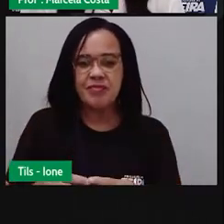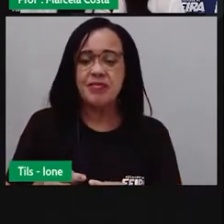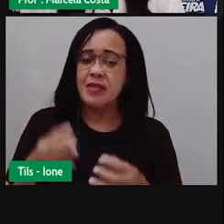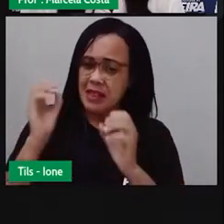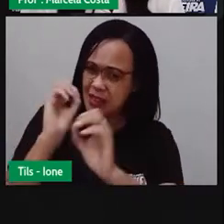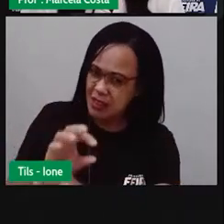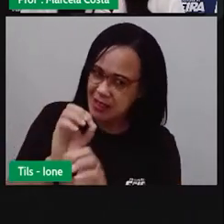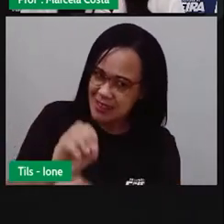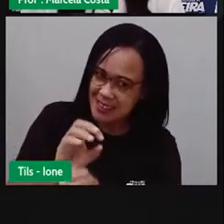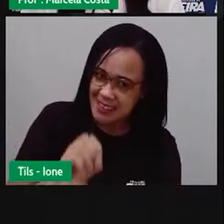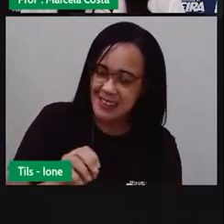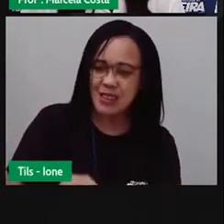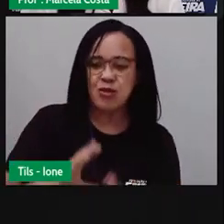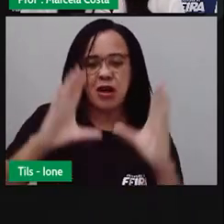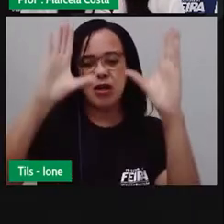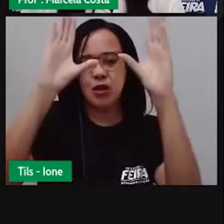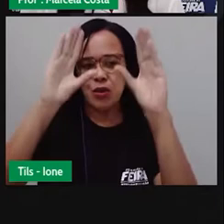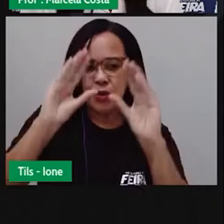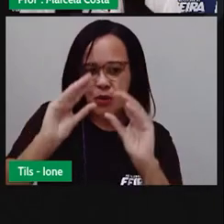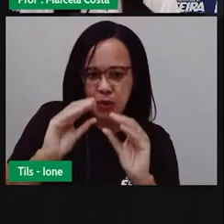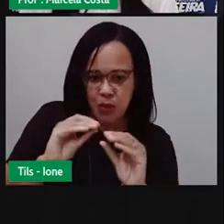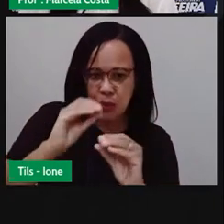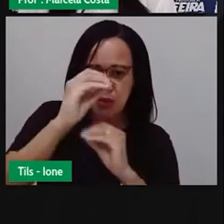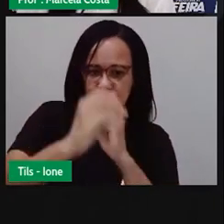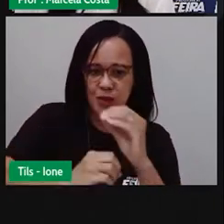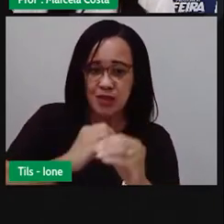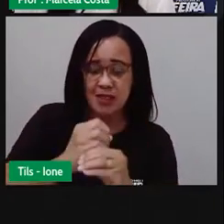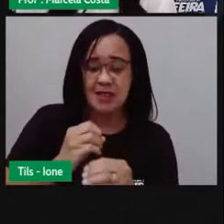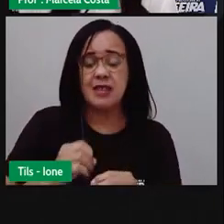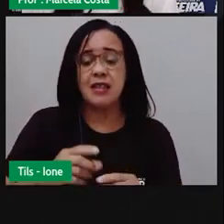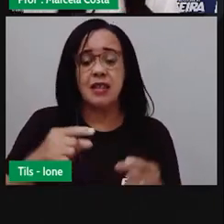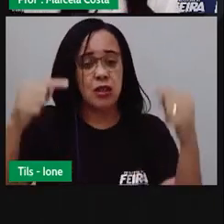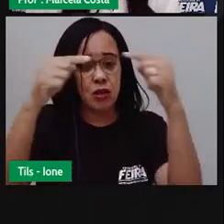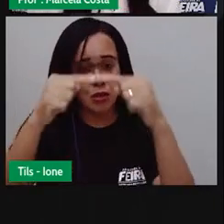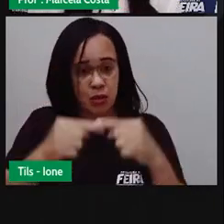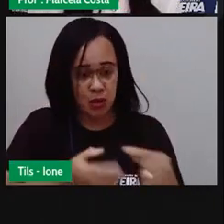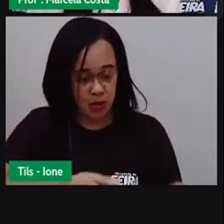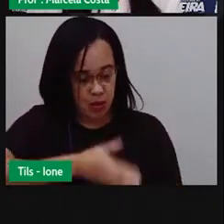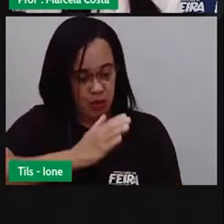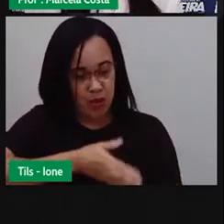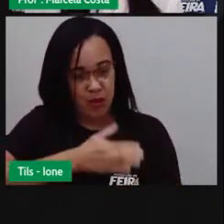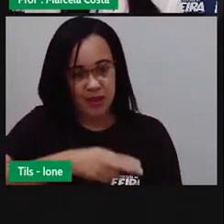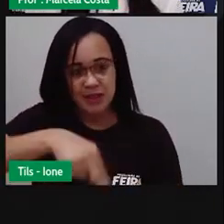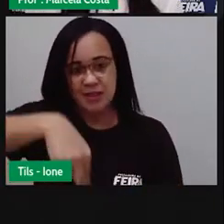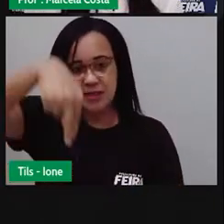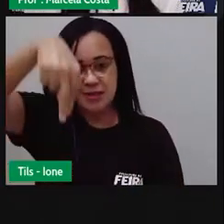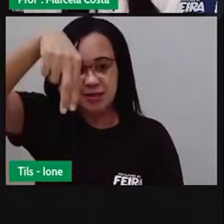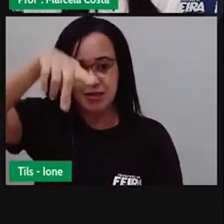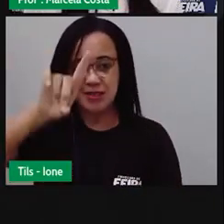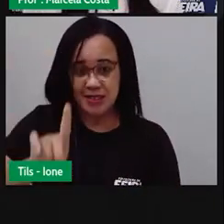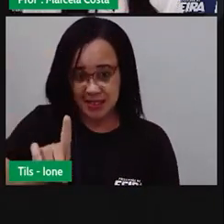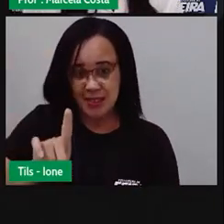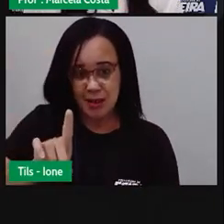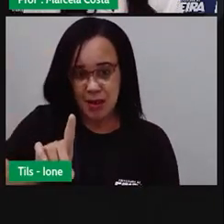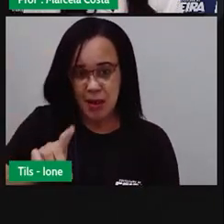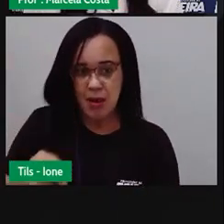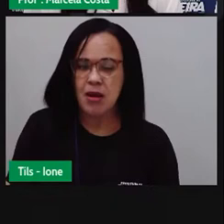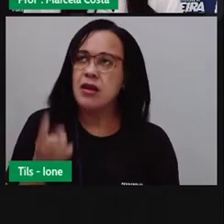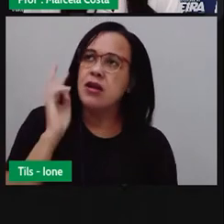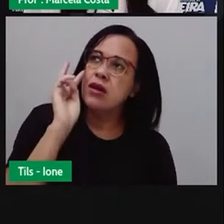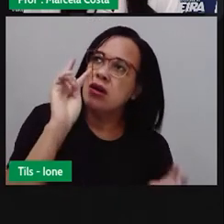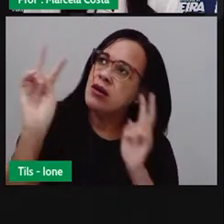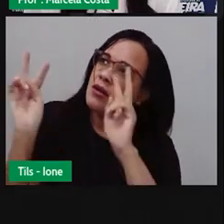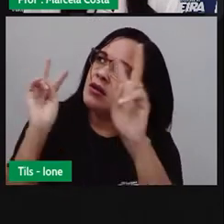até o sol descer. Tudo isso faz bater um coração nordestino. Quando a gente olhar para o alto,